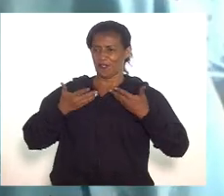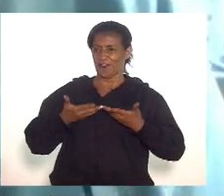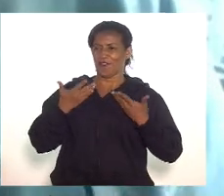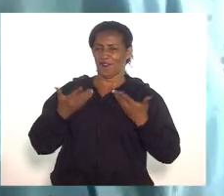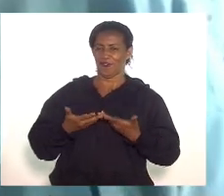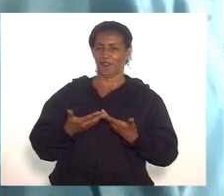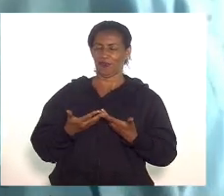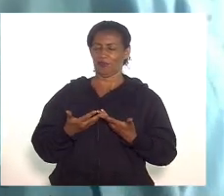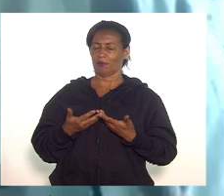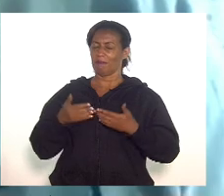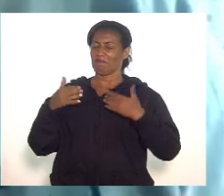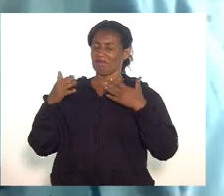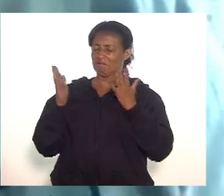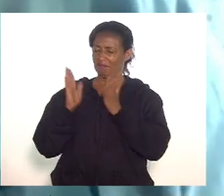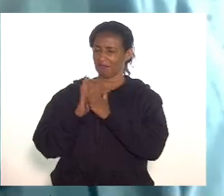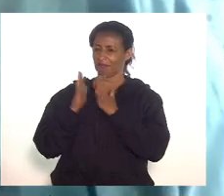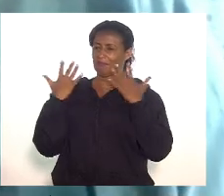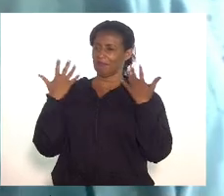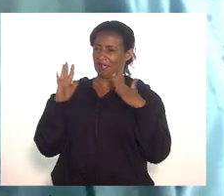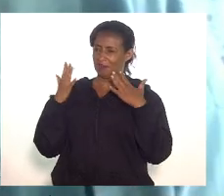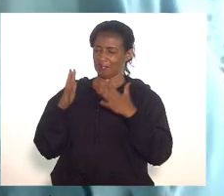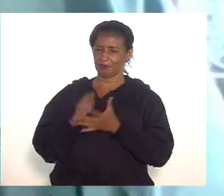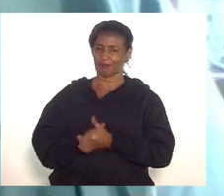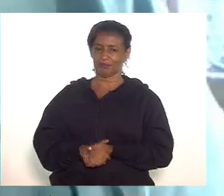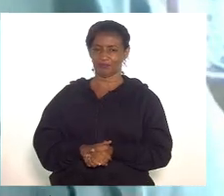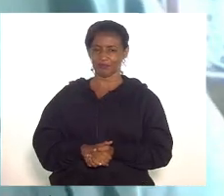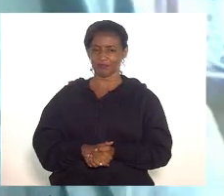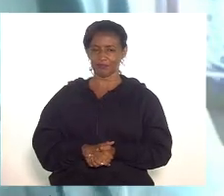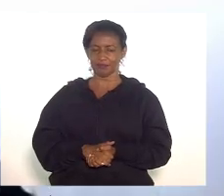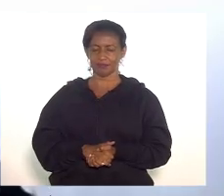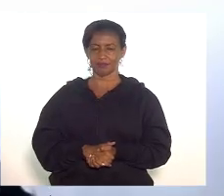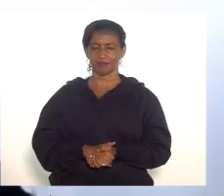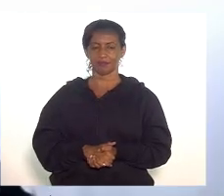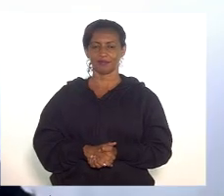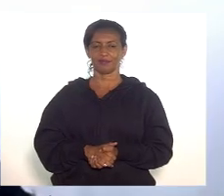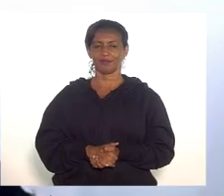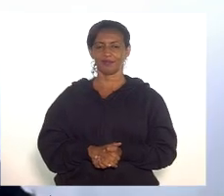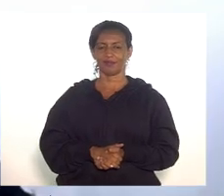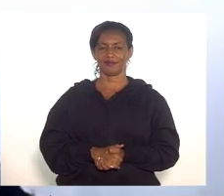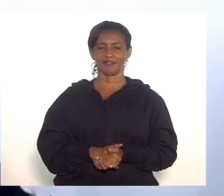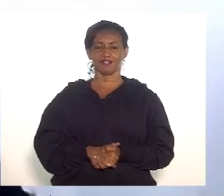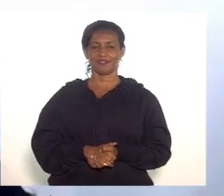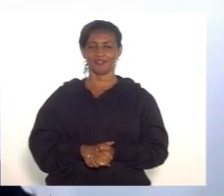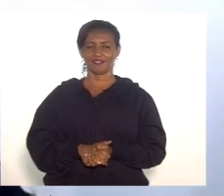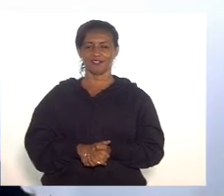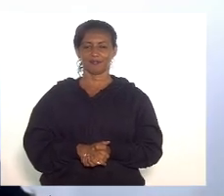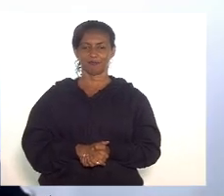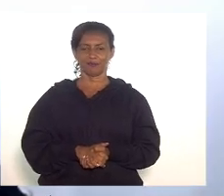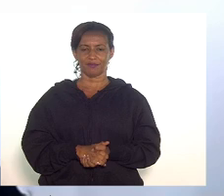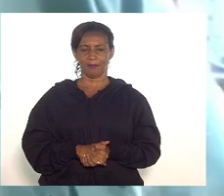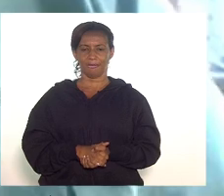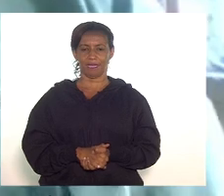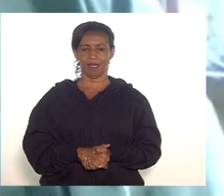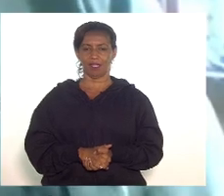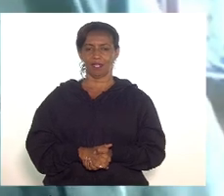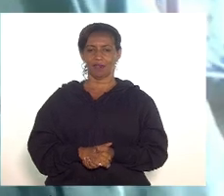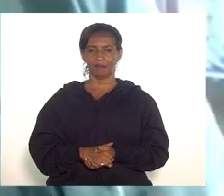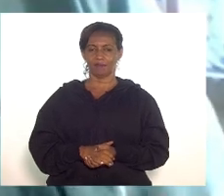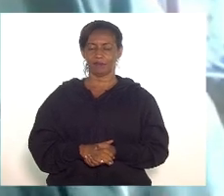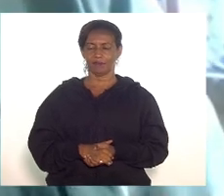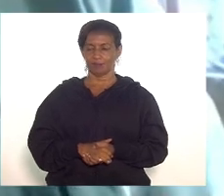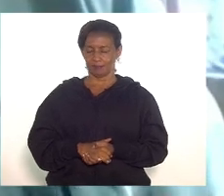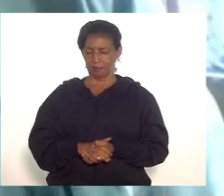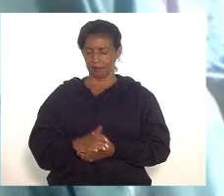pertinência. Parabéns, Marta Rocha. Obrigada pela generosidade, deputado Carlos Menck. declarar o voto